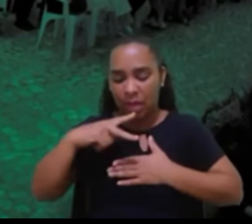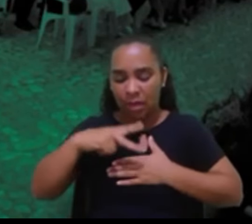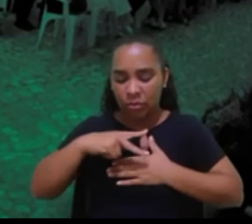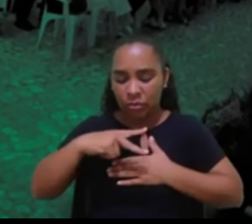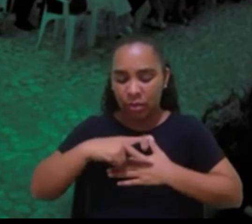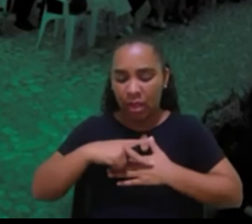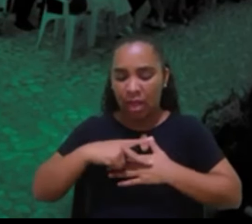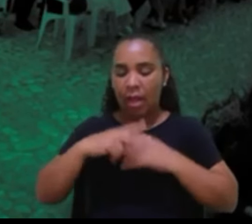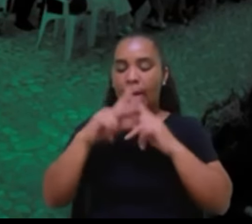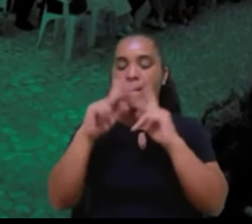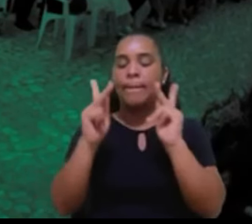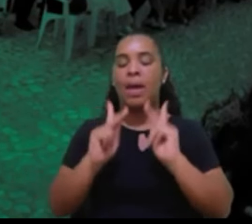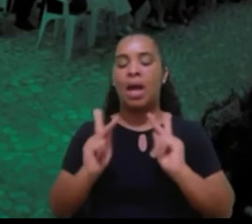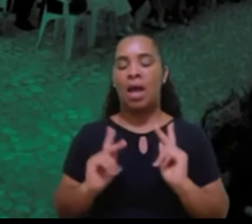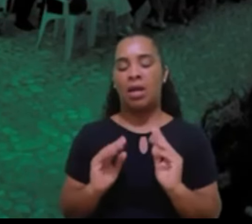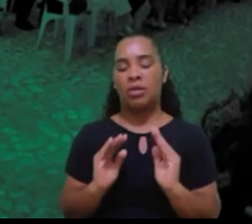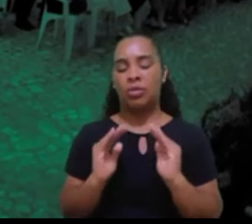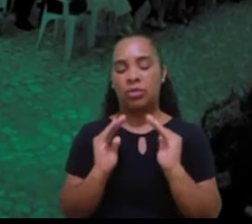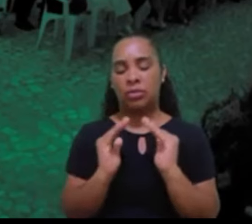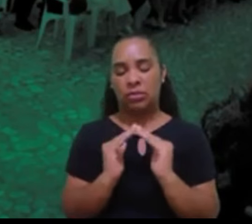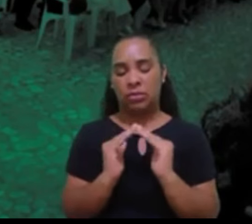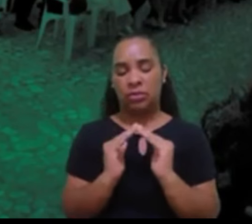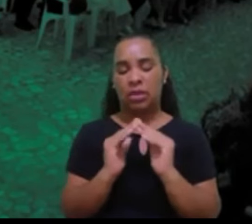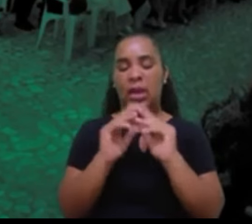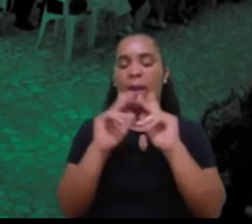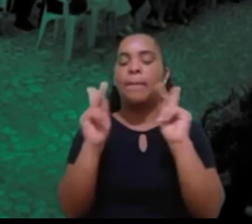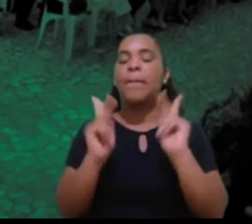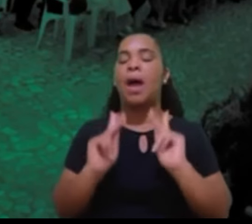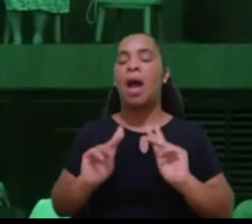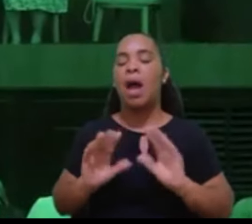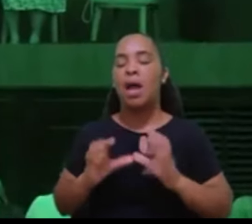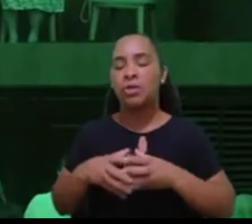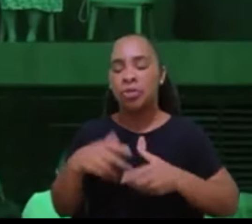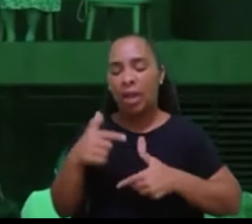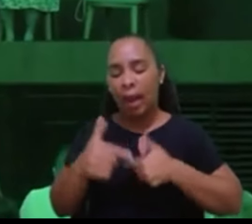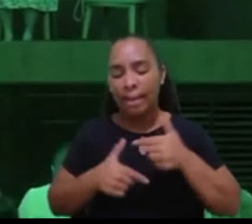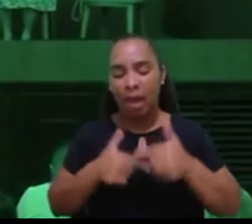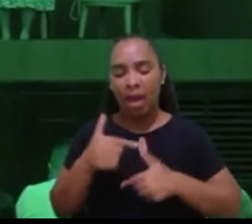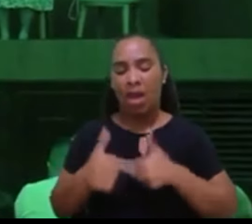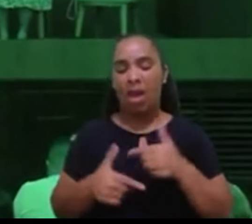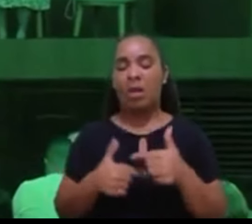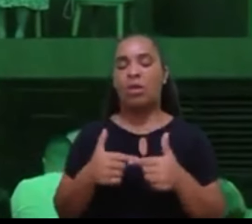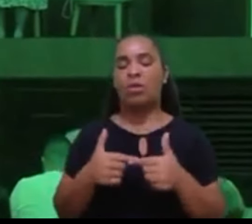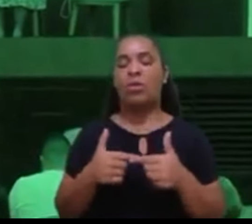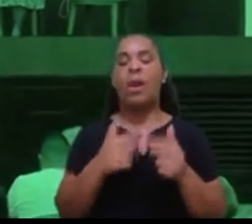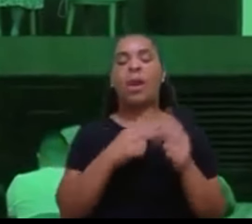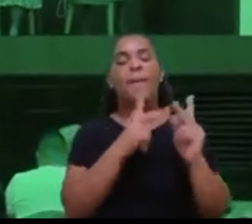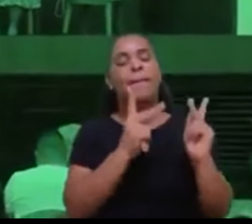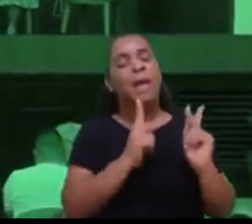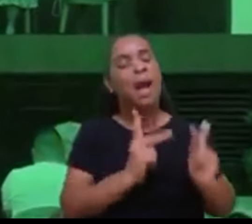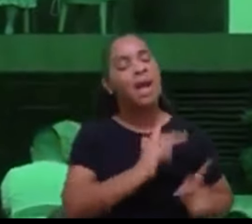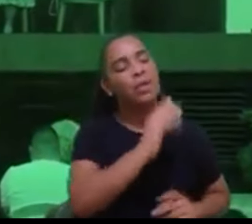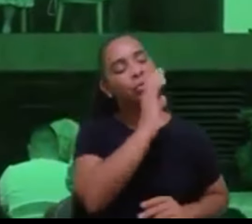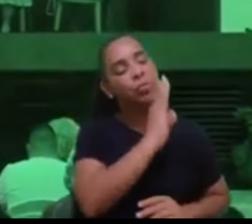no lar, no grupo de trabalho, paz no Brasil,